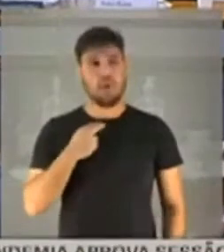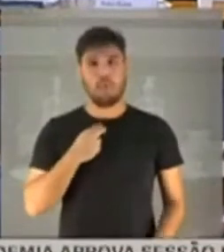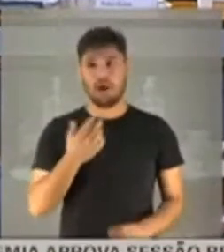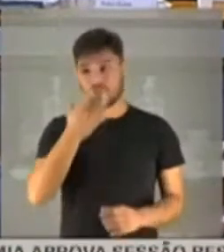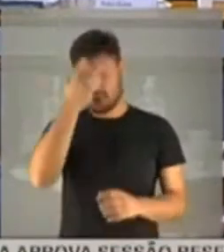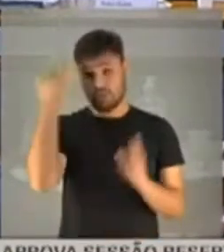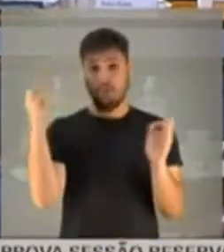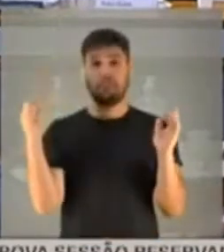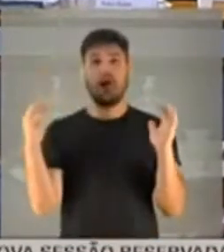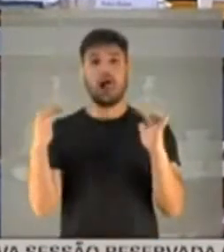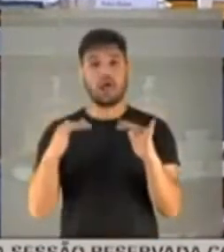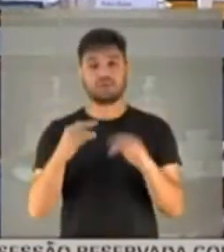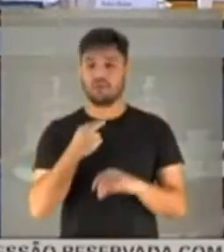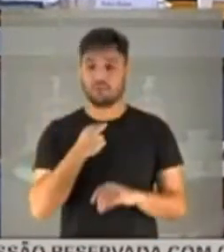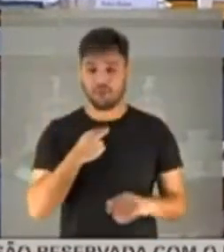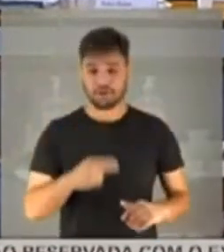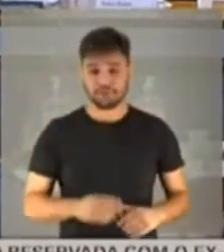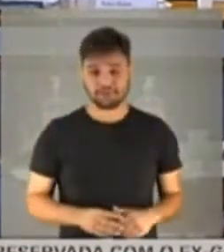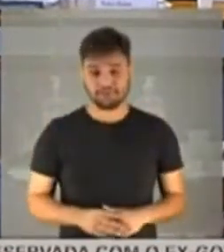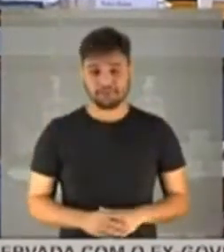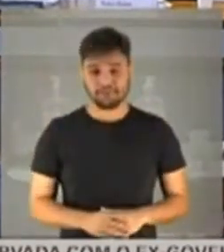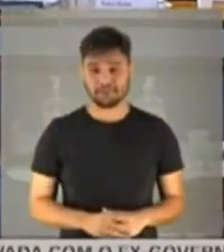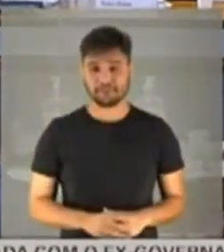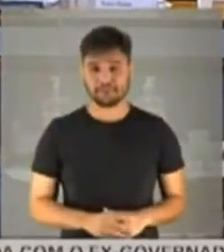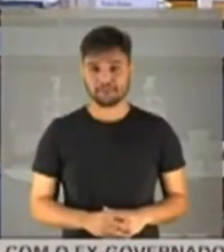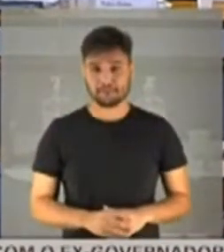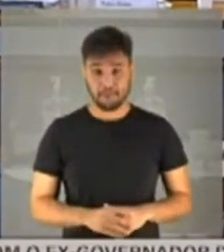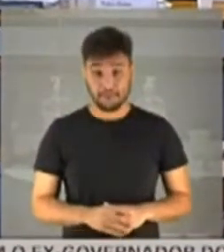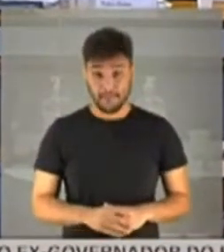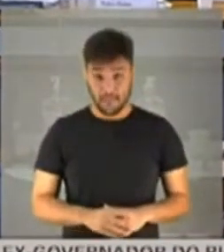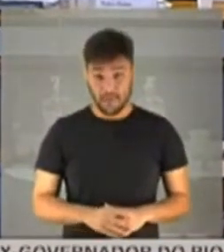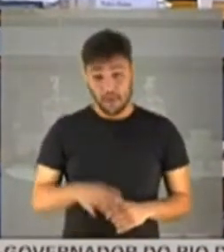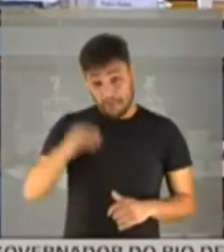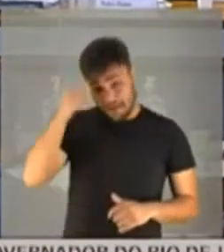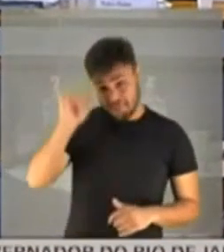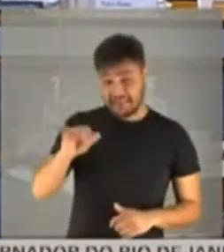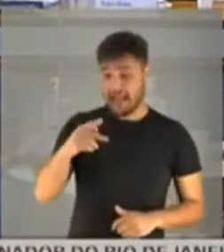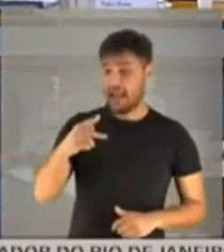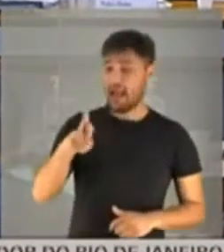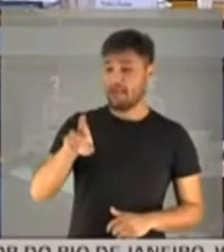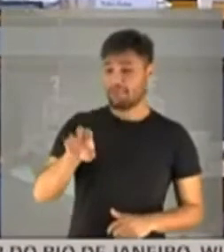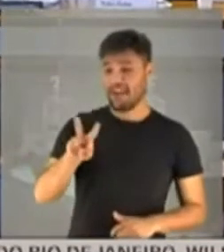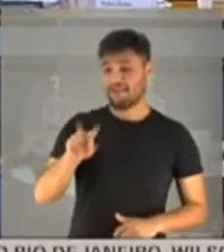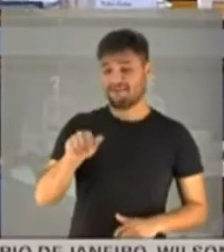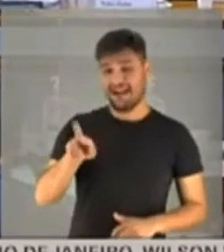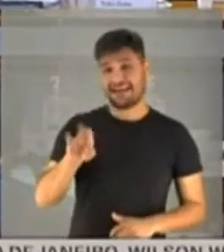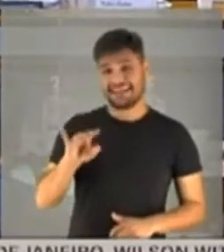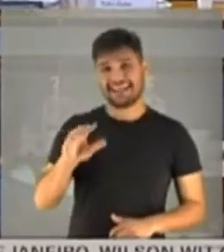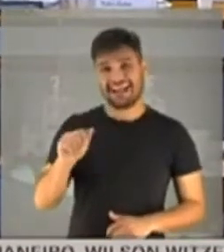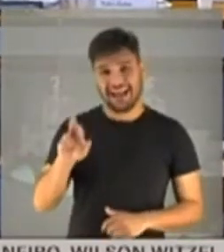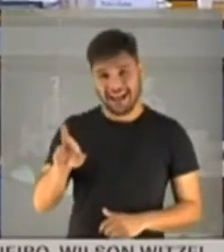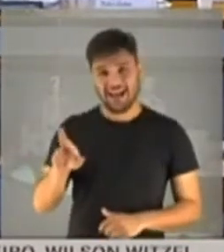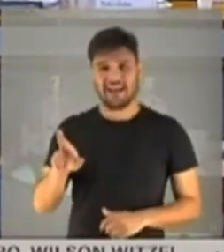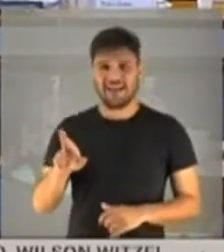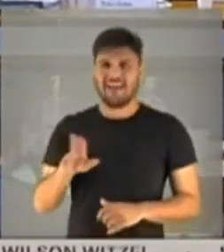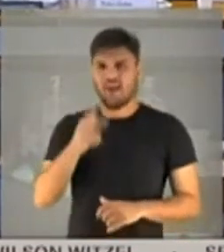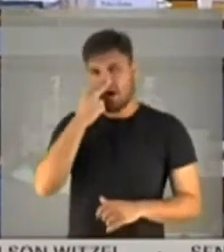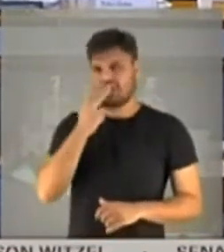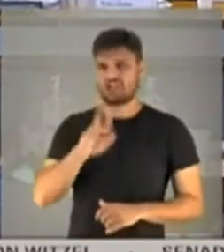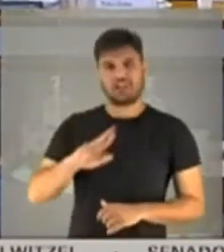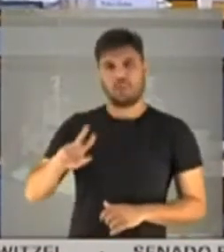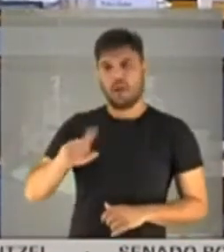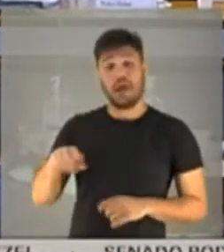gente. Então, para não prevaricar, porque não creio em prevaricação, até porque não